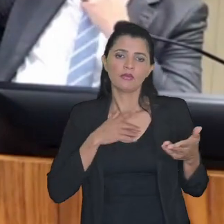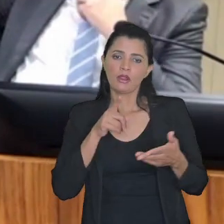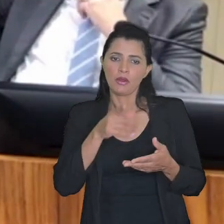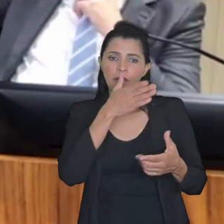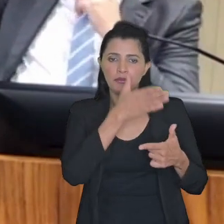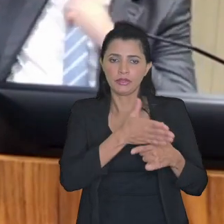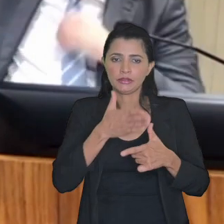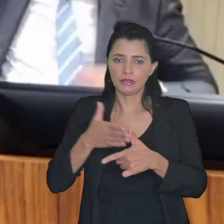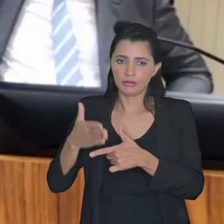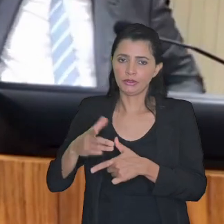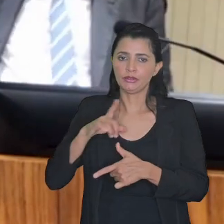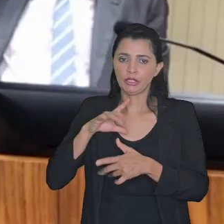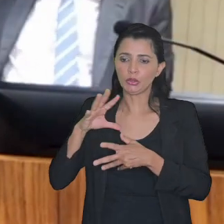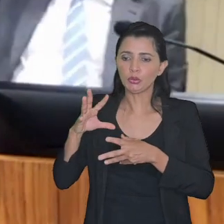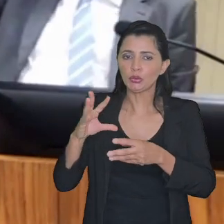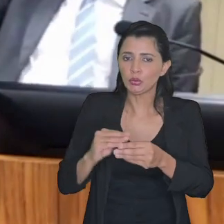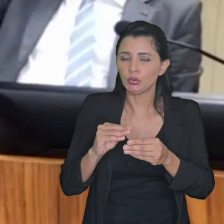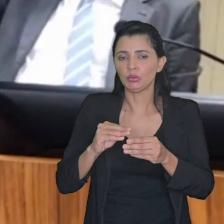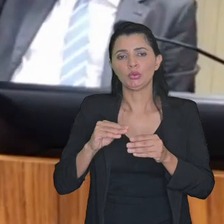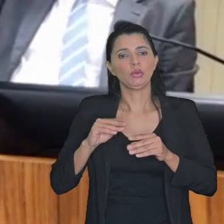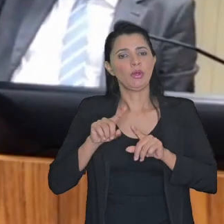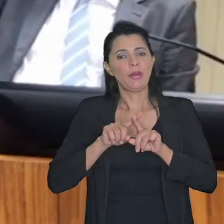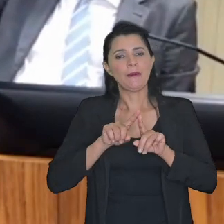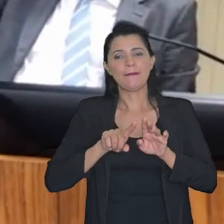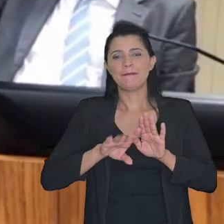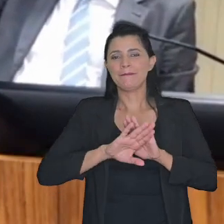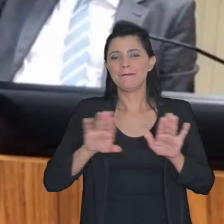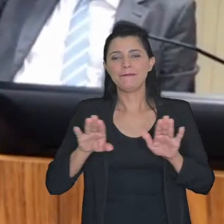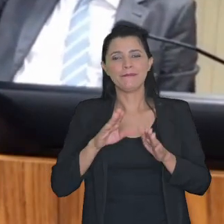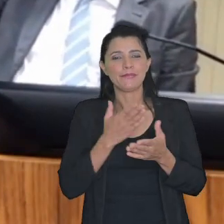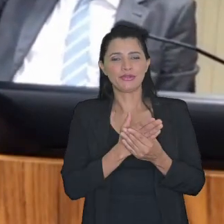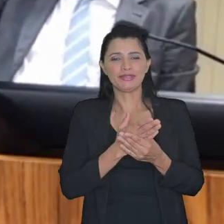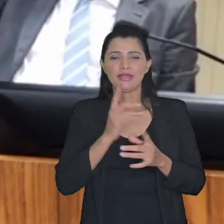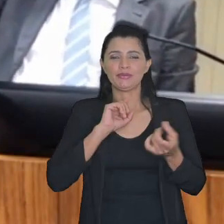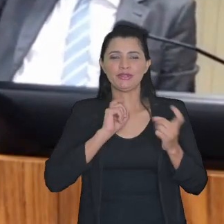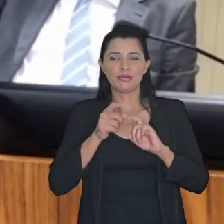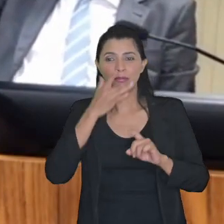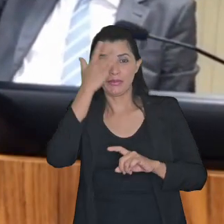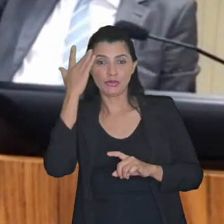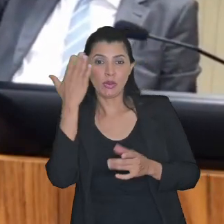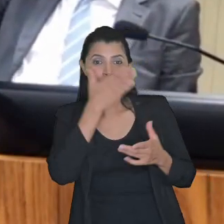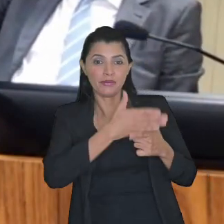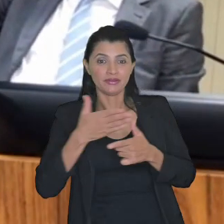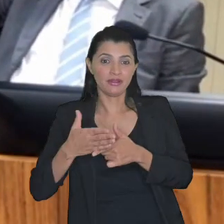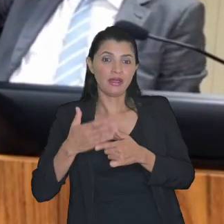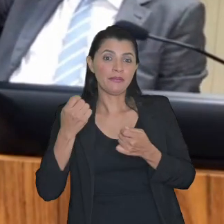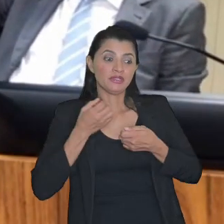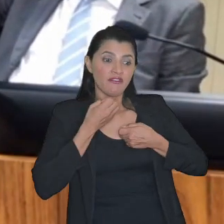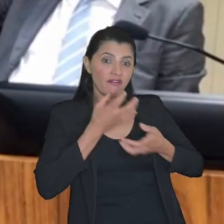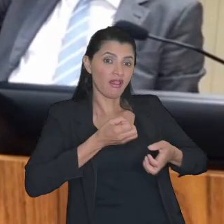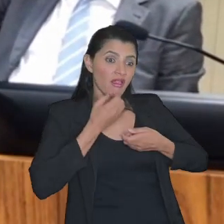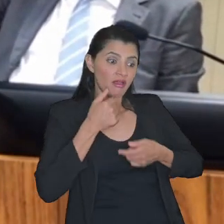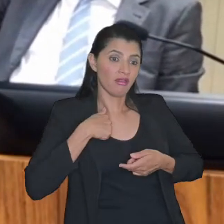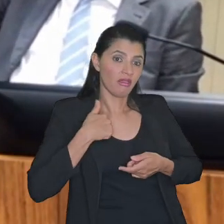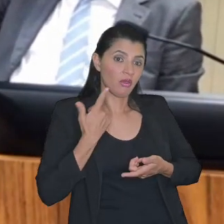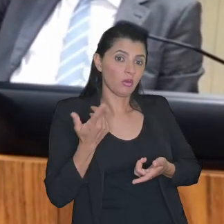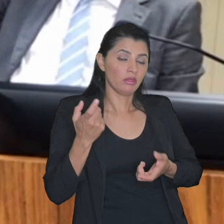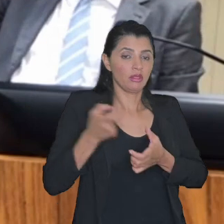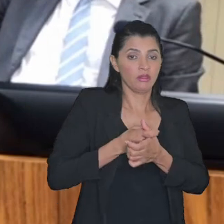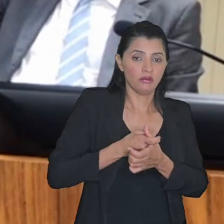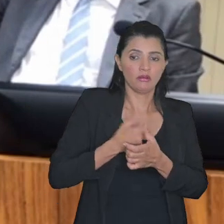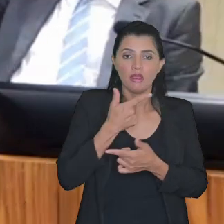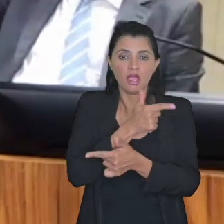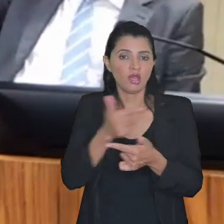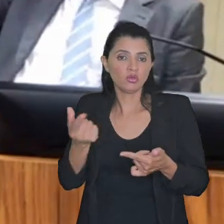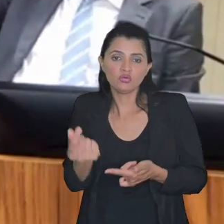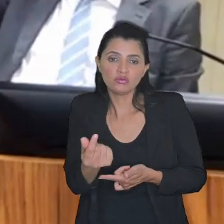caso de parcelamento nós temos tudo menos processo administrativo porque para a pessoa parcelar o crédito ela precisa confessar ela não tem crédito então